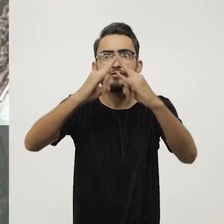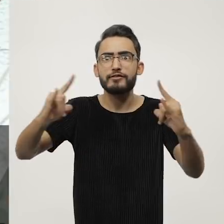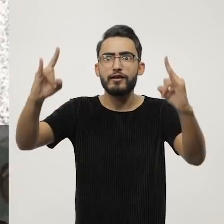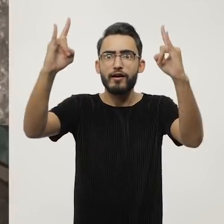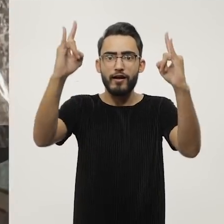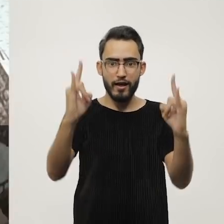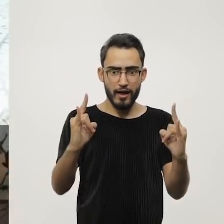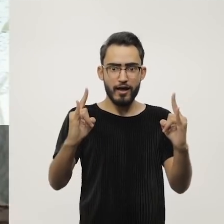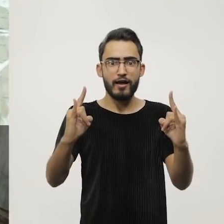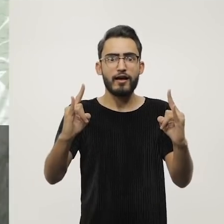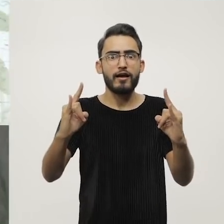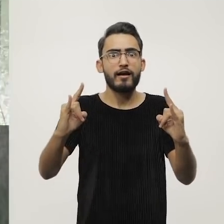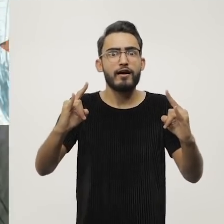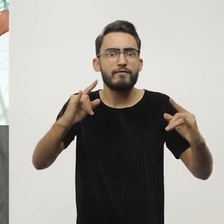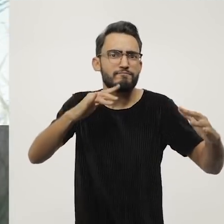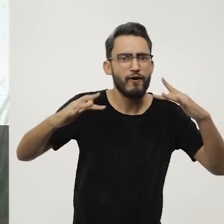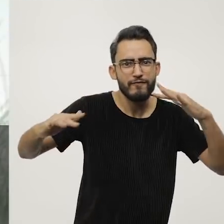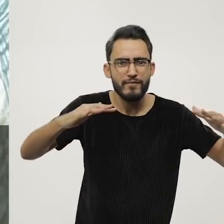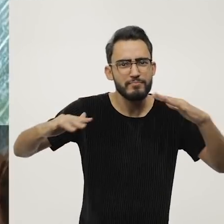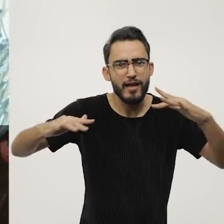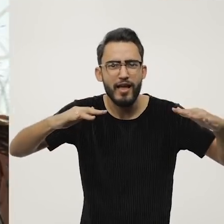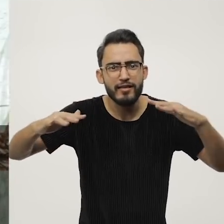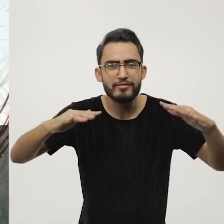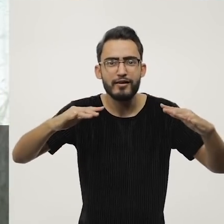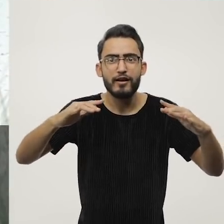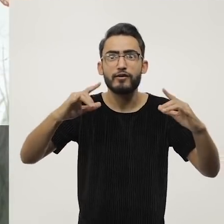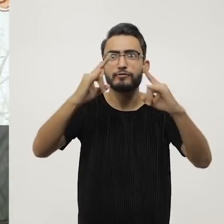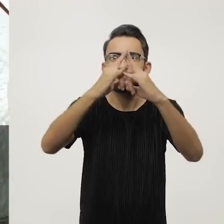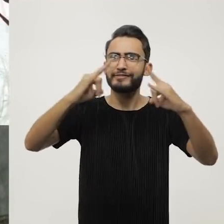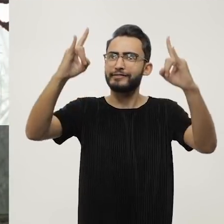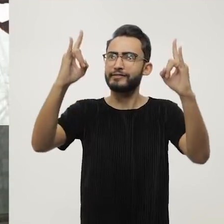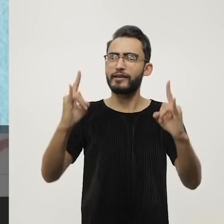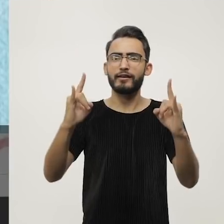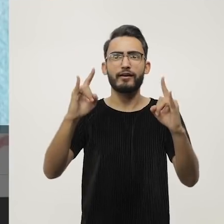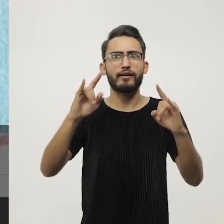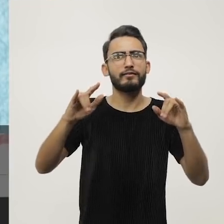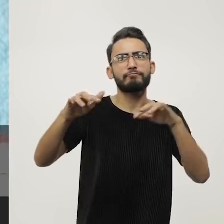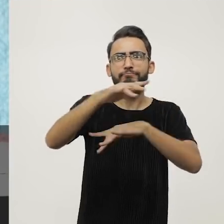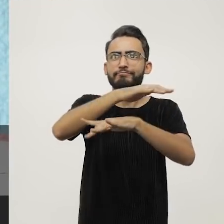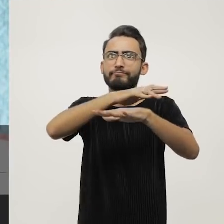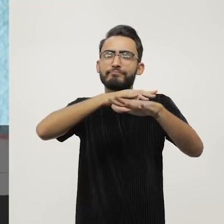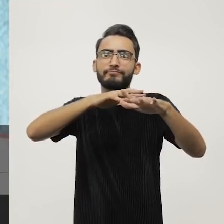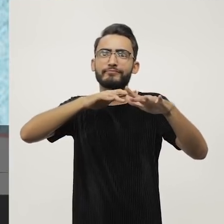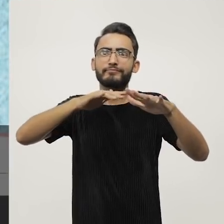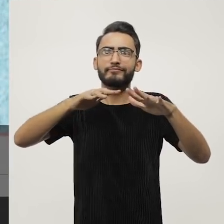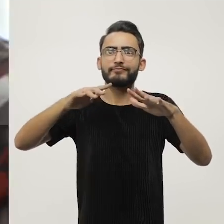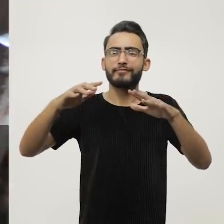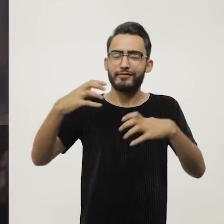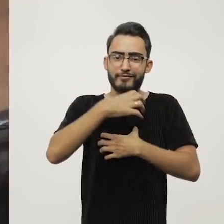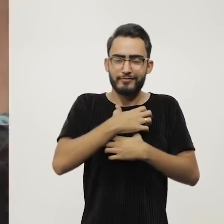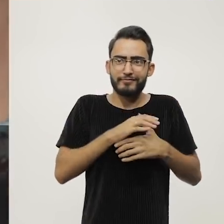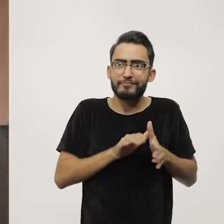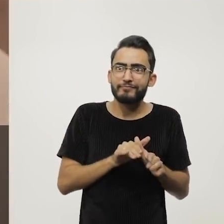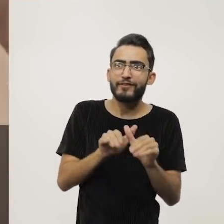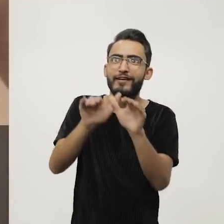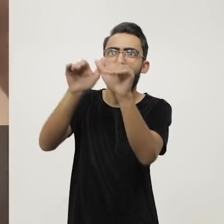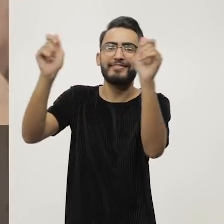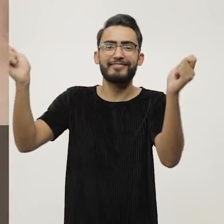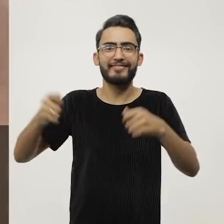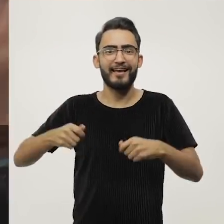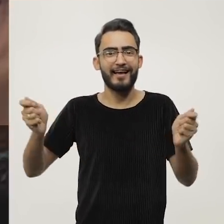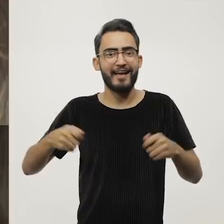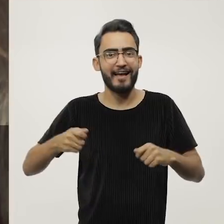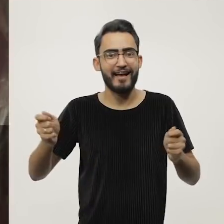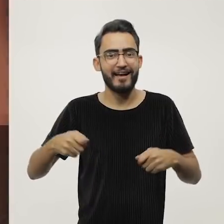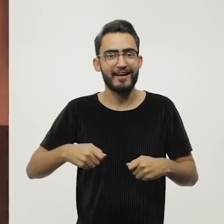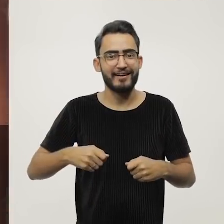circo com uma vida, um movimento. O circo foi um aceno, né, para essa menina que era possível voar, sair dali.